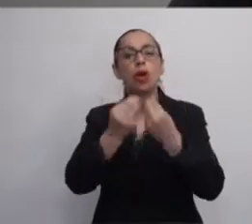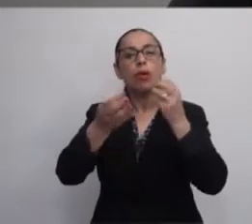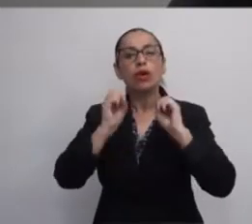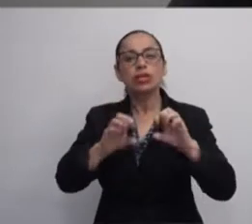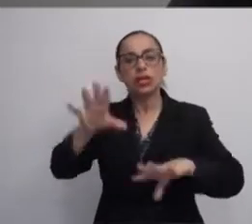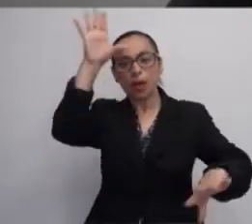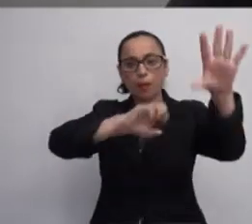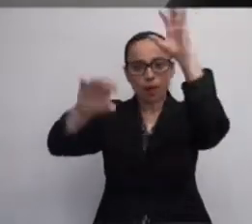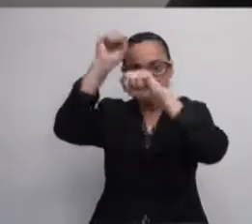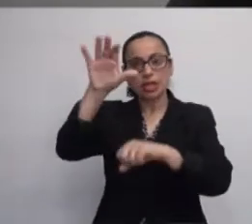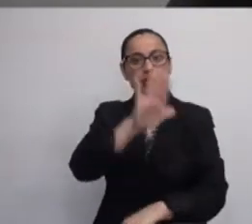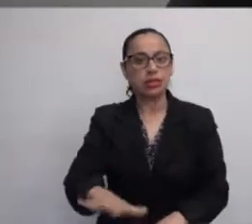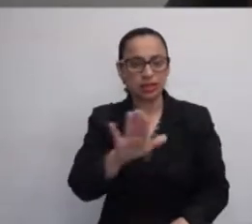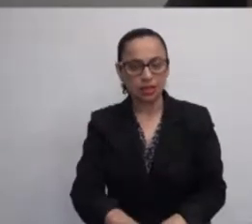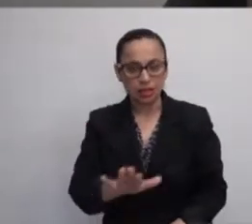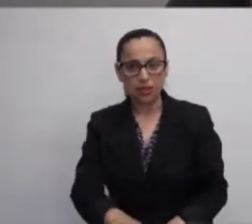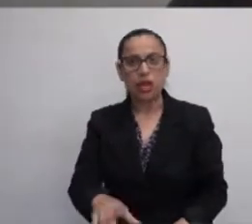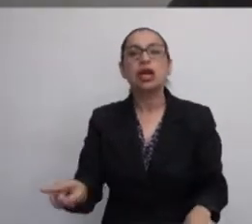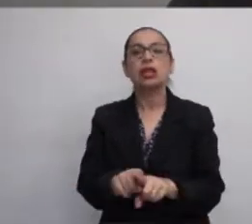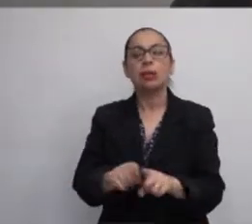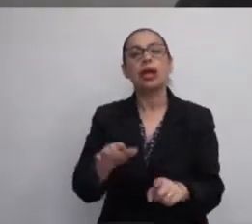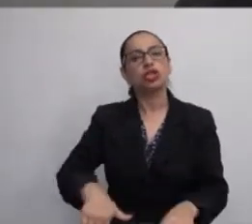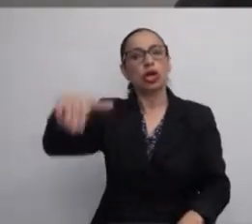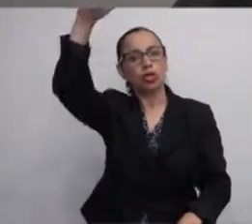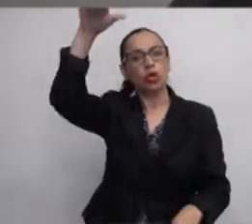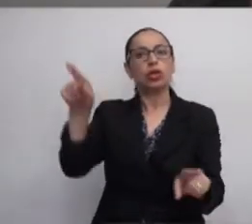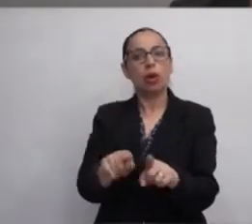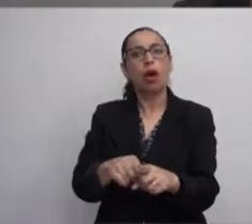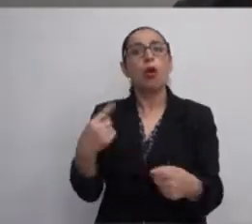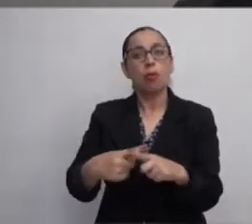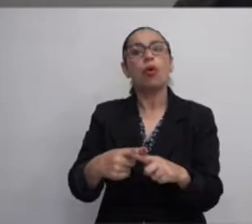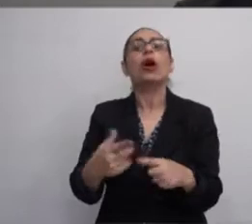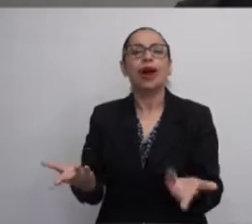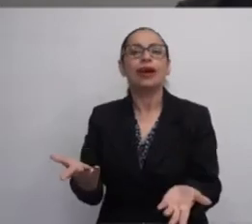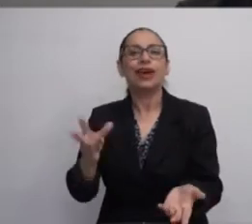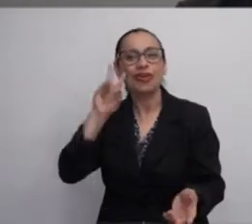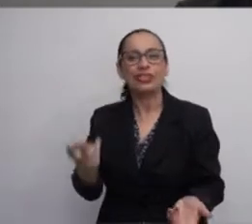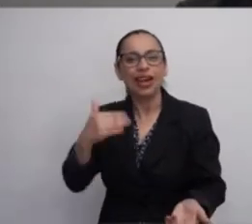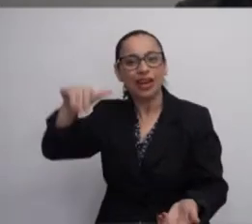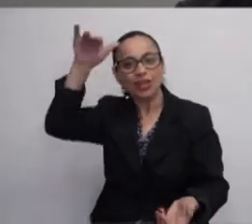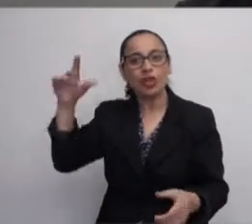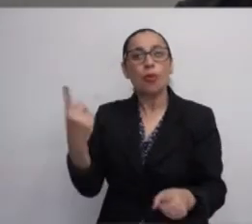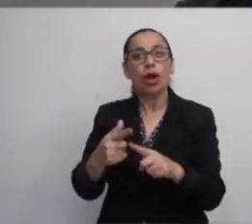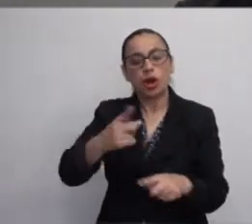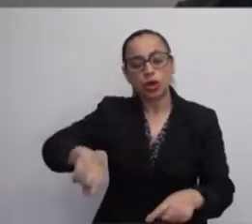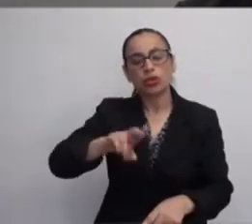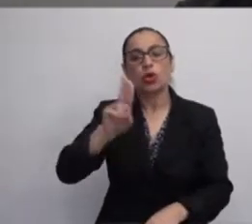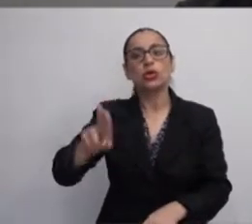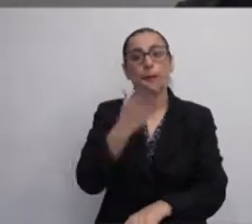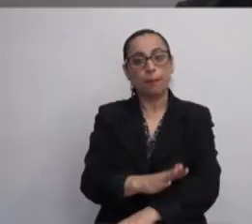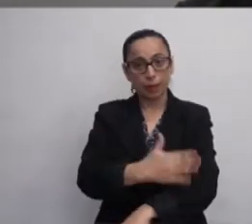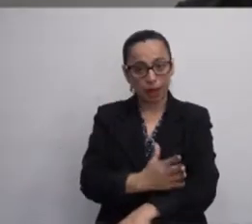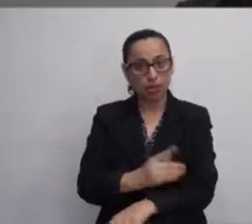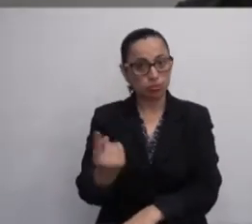aprendizagem dessas crianças e de adultos também, porque não dizer dos adultos, porque nós utilizamos a nossa prática